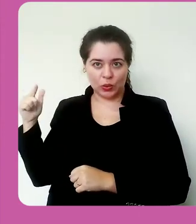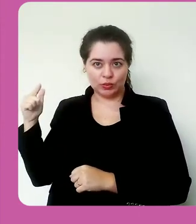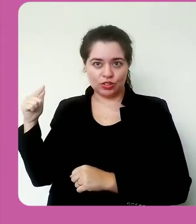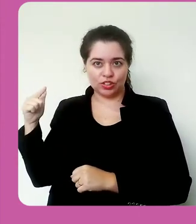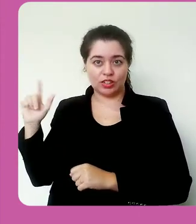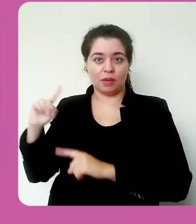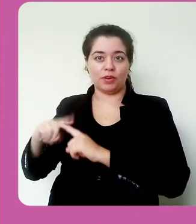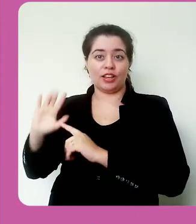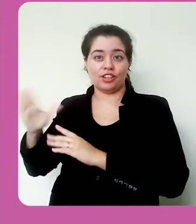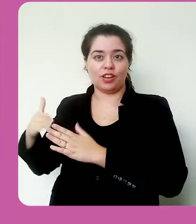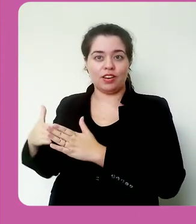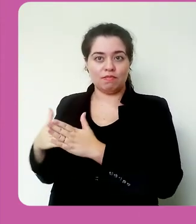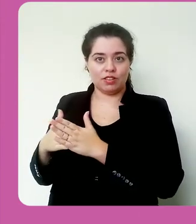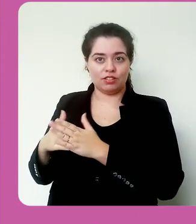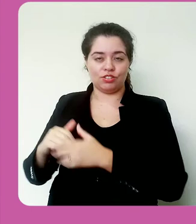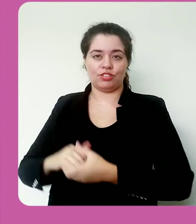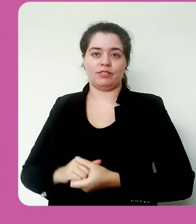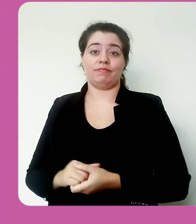finalizado.